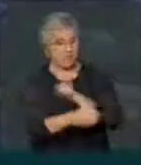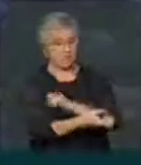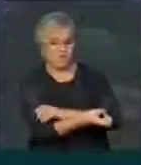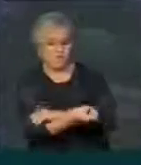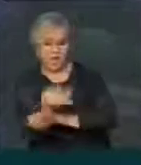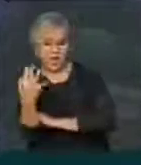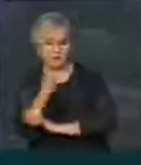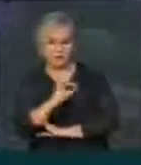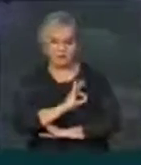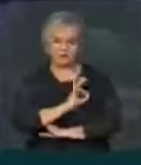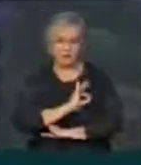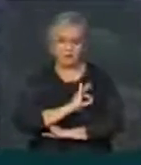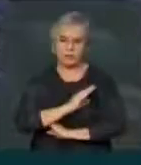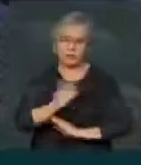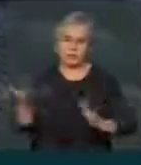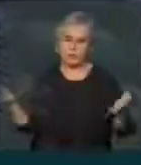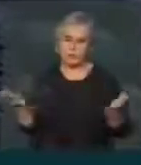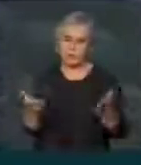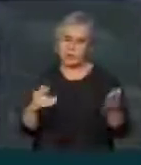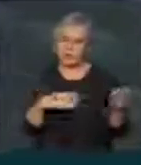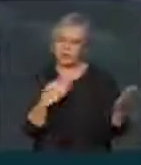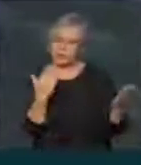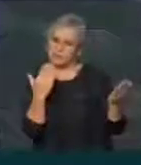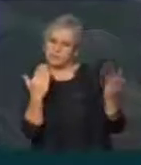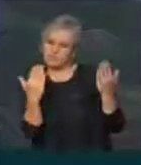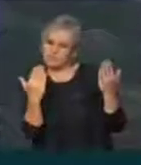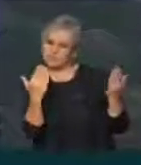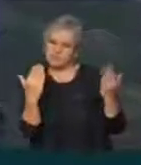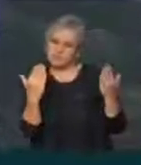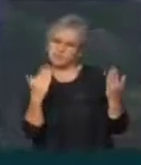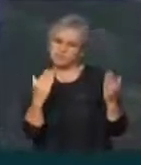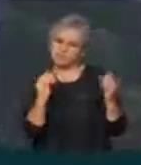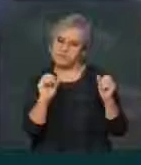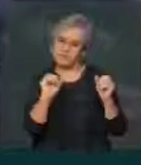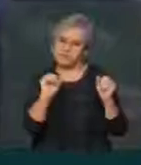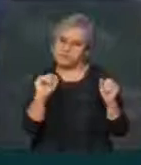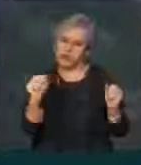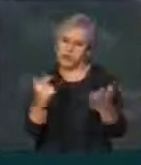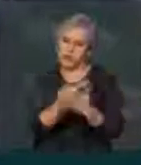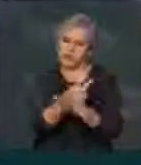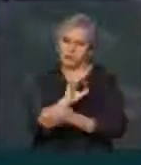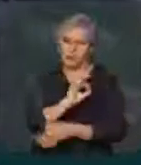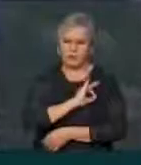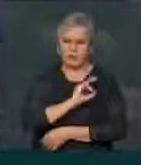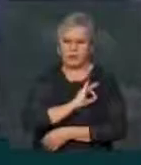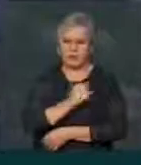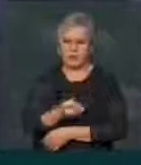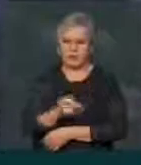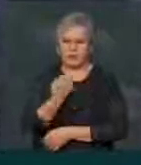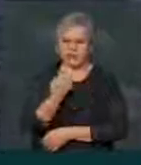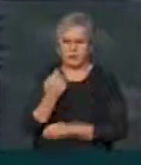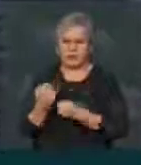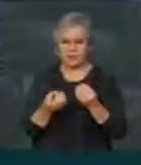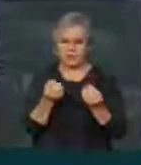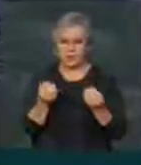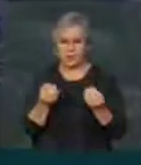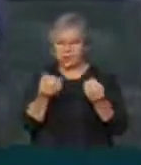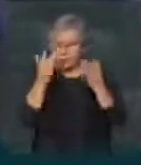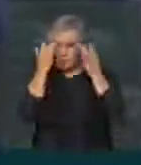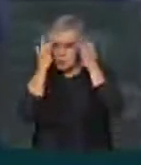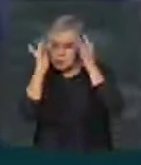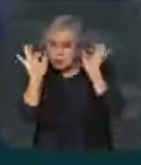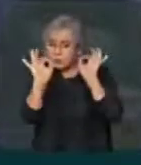existe uma suspeita de que sejam policiais, suspeita, nem sequer indício